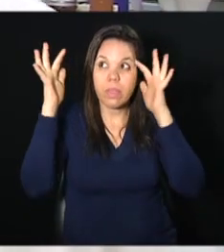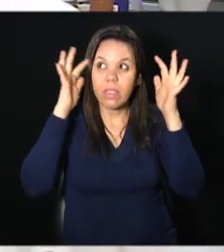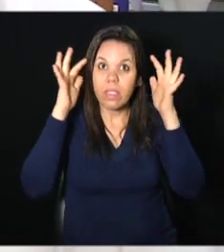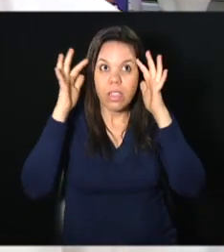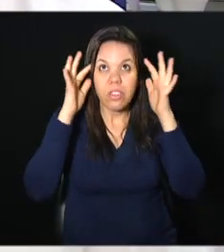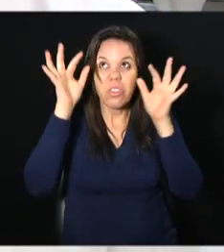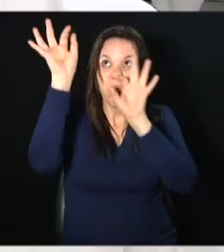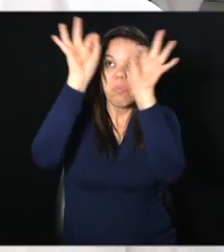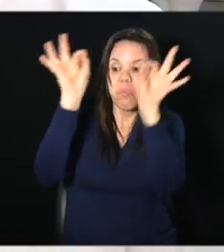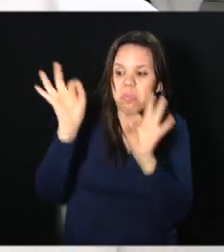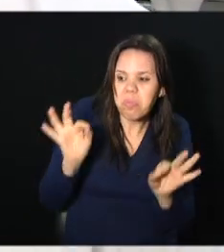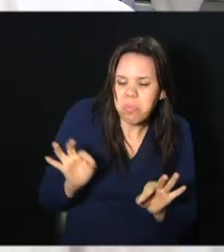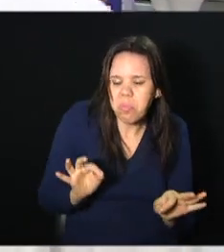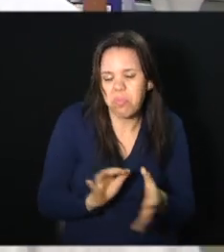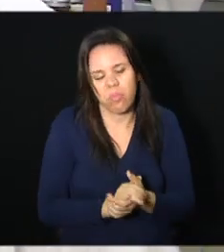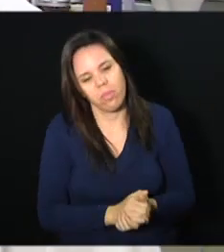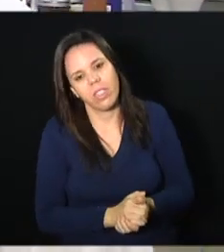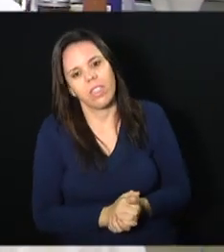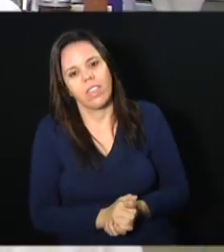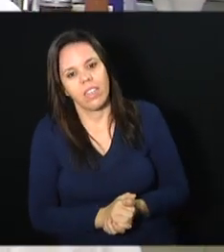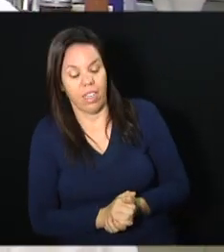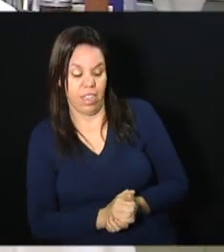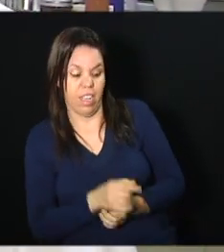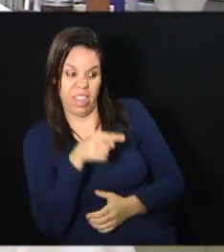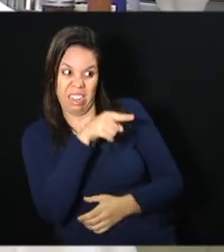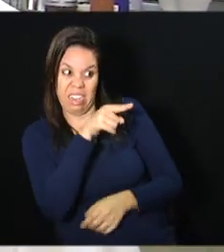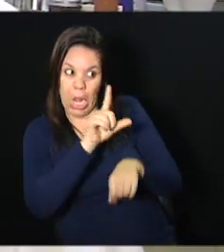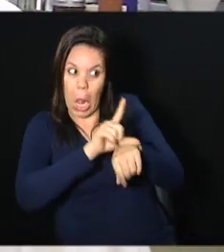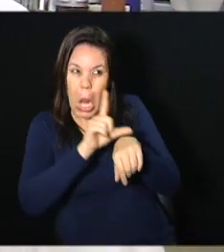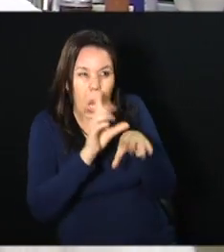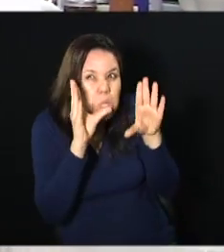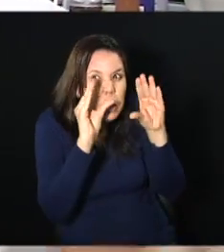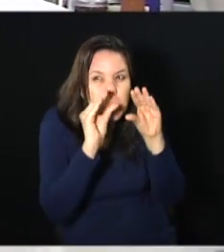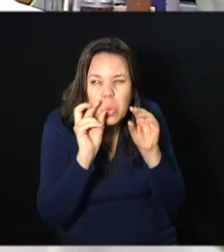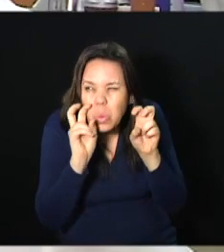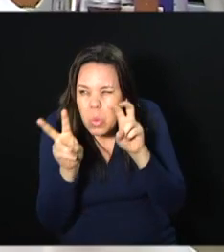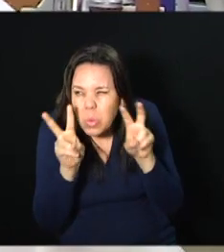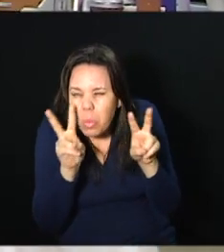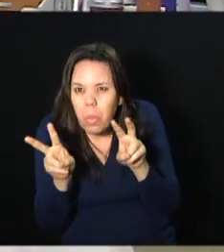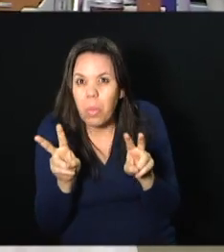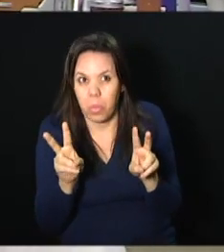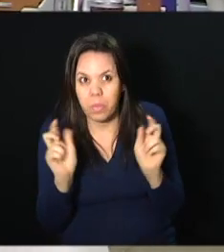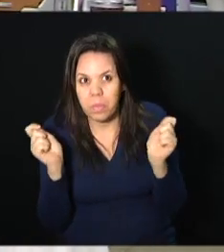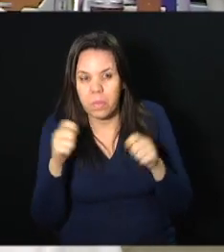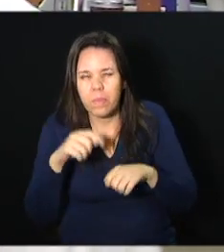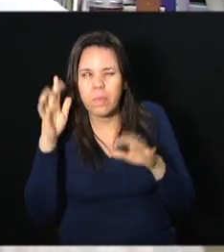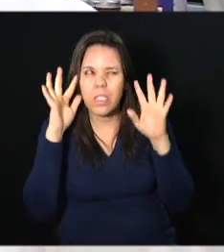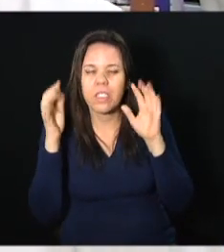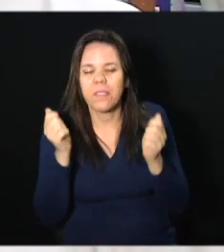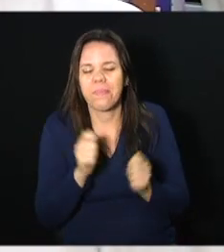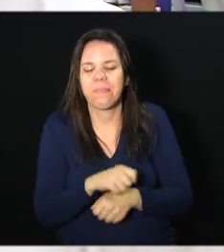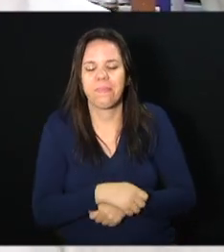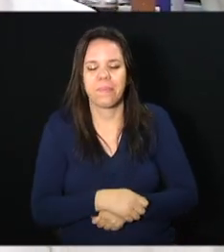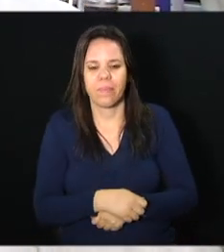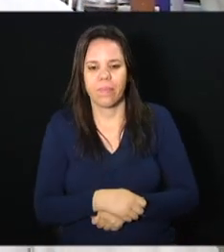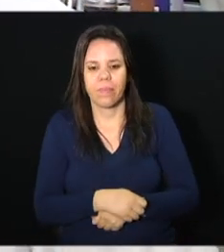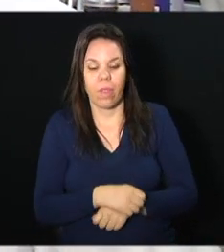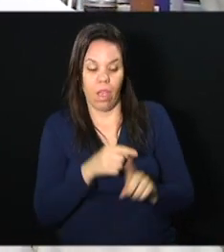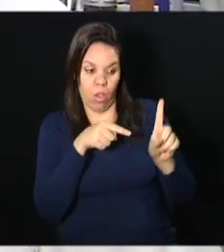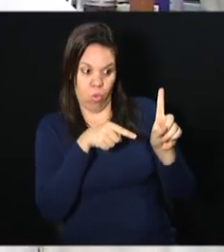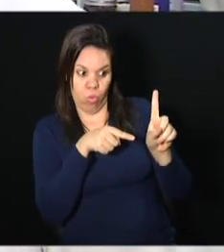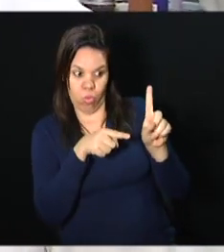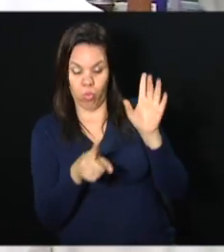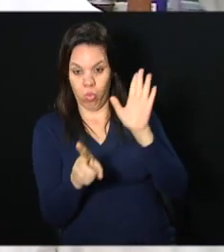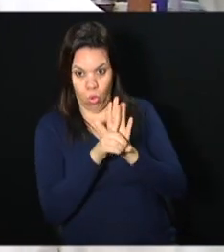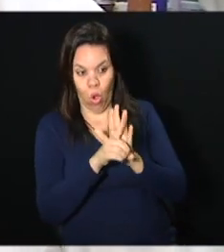decoração e aí ele... Na loja escura. Na loja escura. Eu estava enxergando tudo. Aí o Marcos, que não me